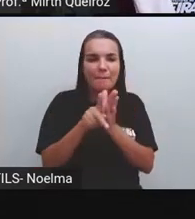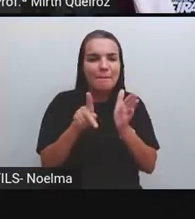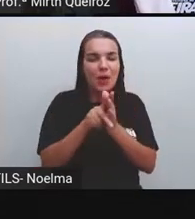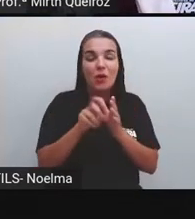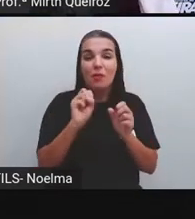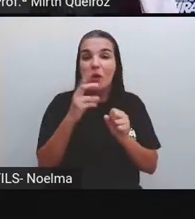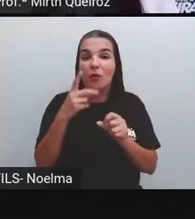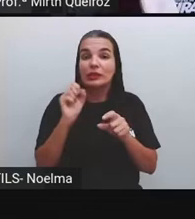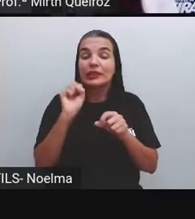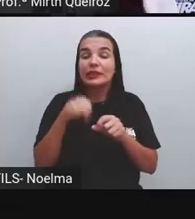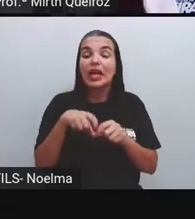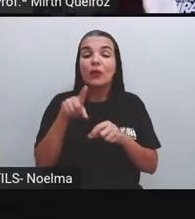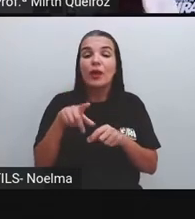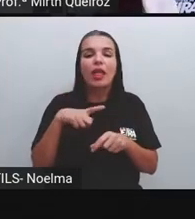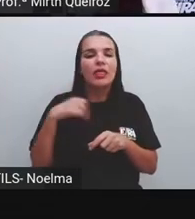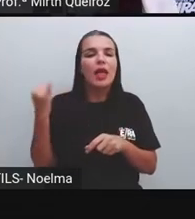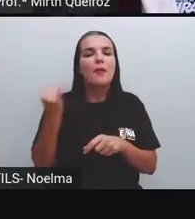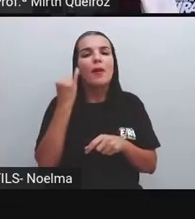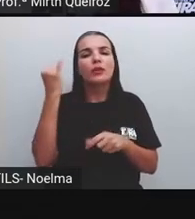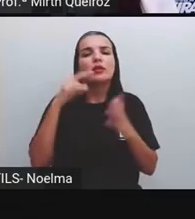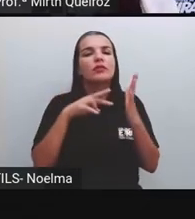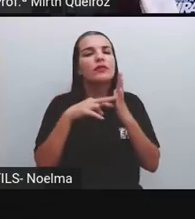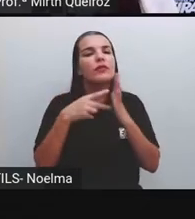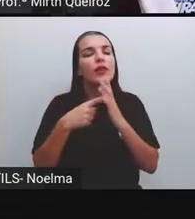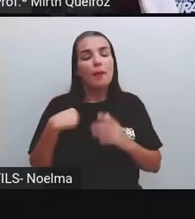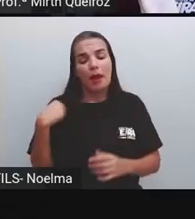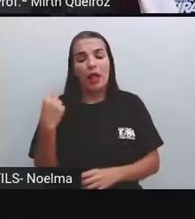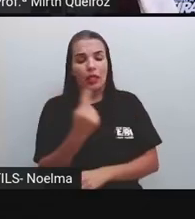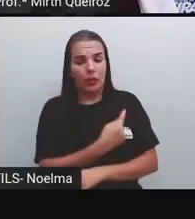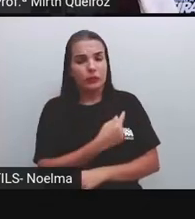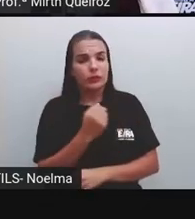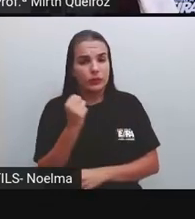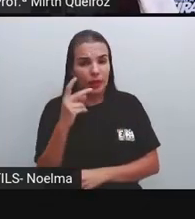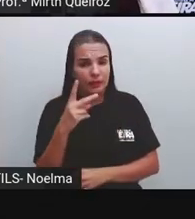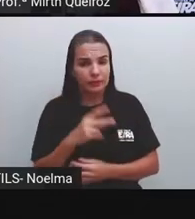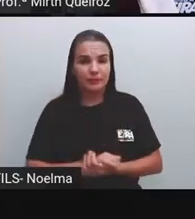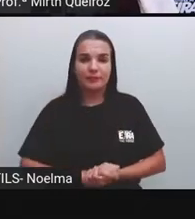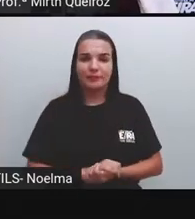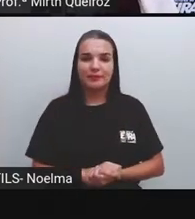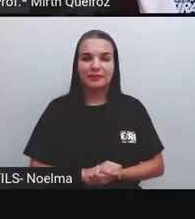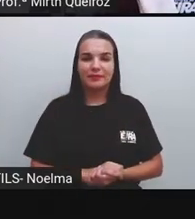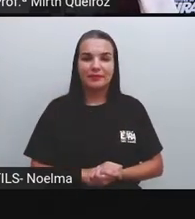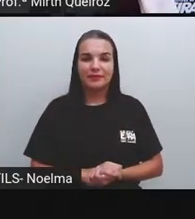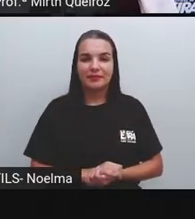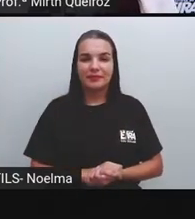importância, que tem um significado aí para nós, certo?